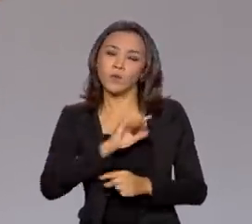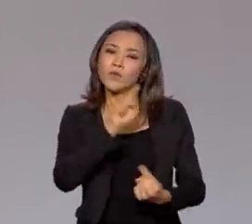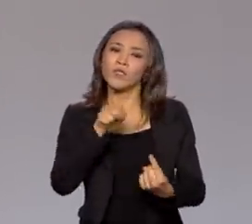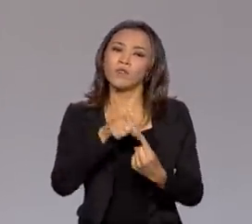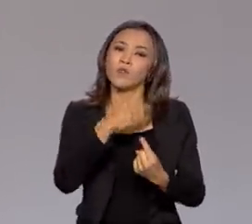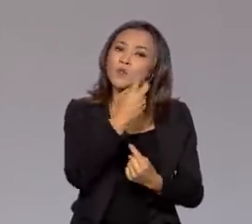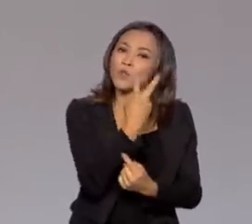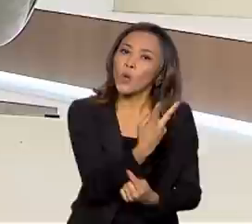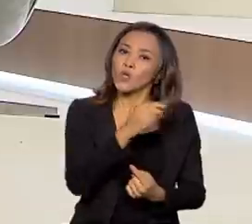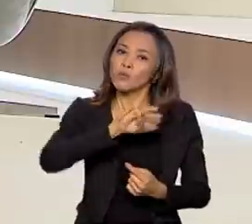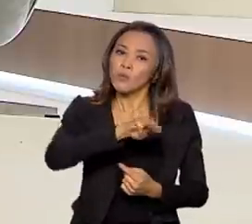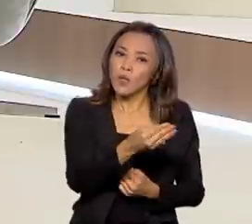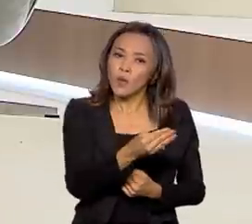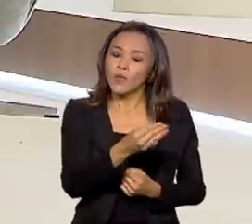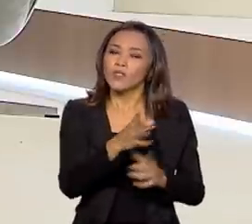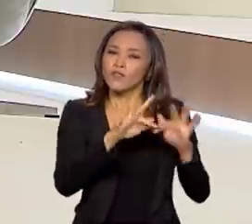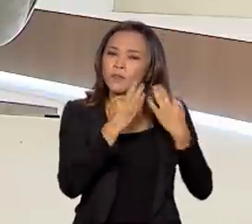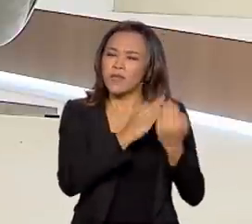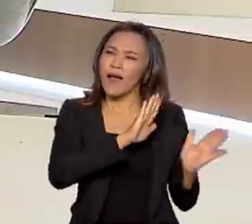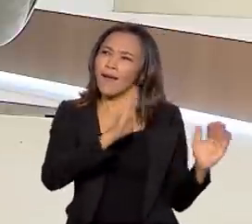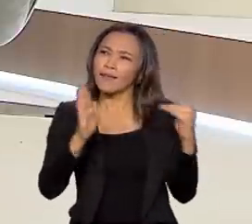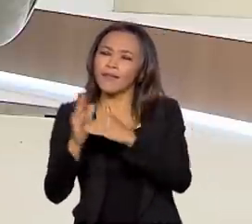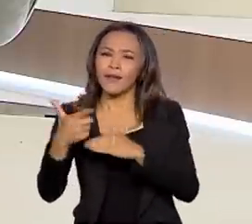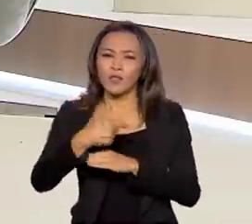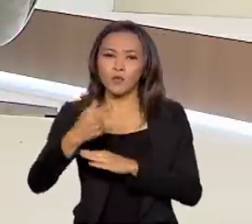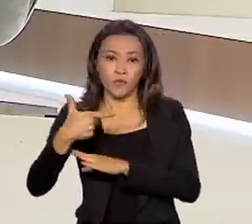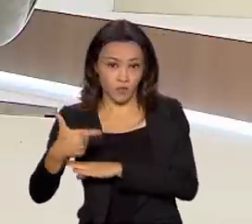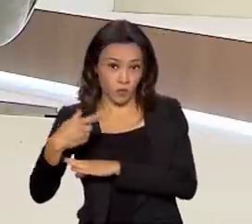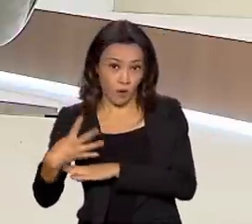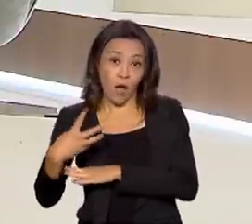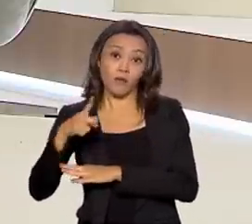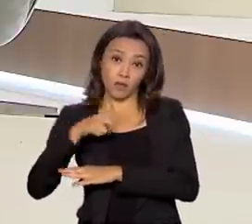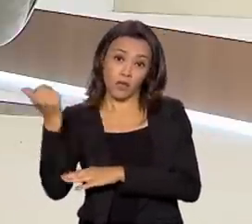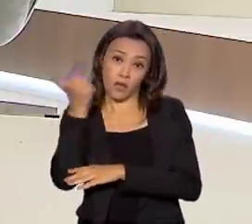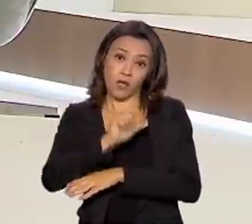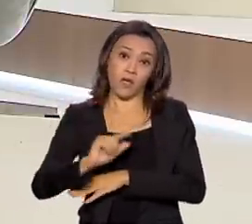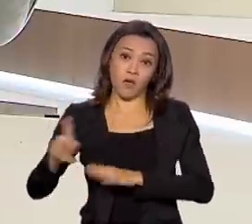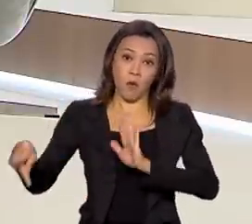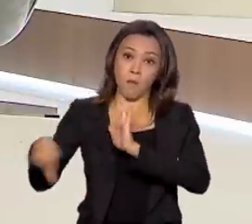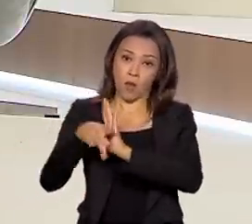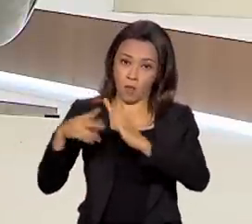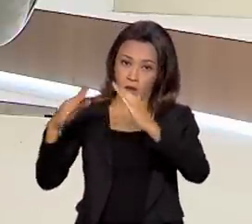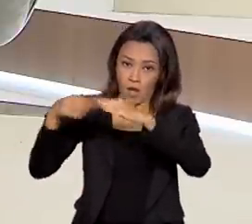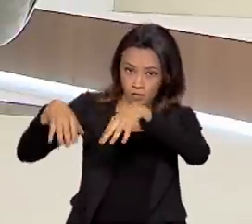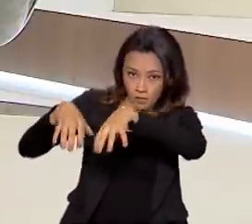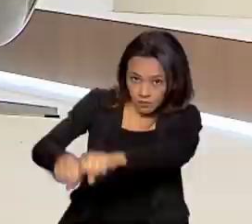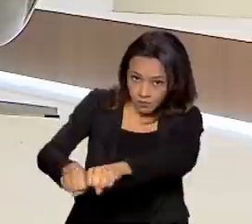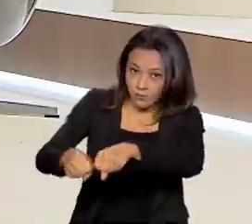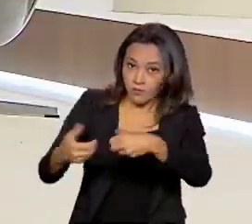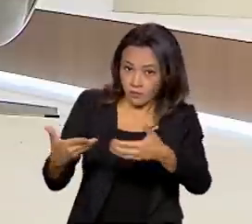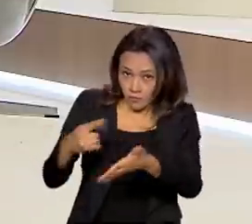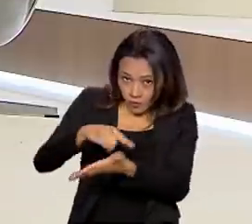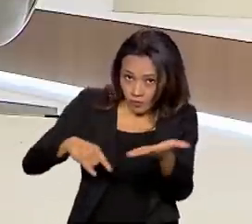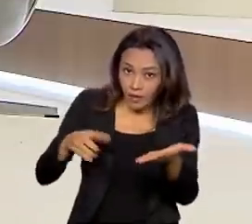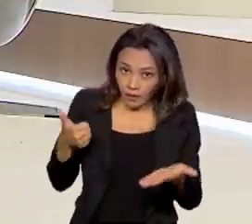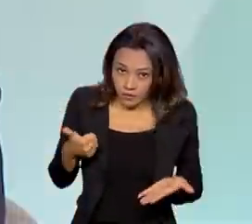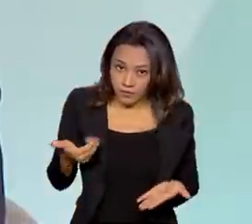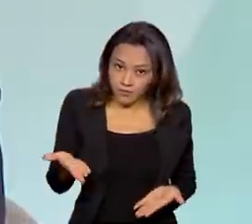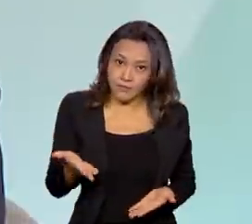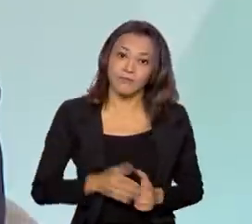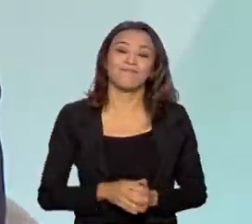famílias até 2024 terem as suas moradias regularizadas. É isso? Esse é o nosso objetivo, Paulo.